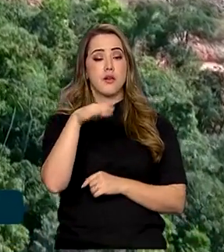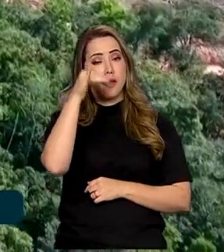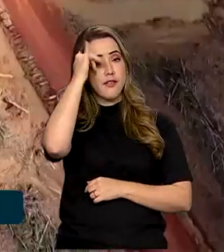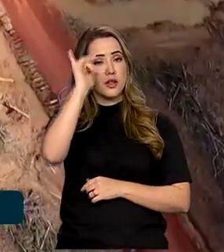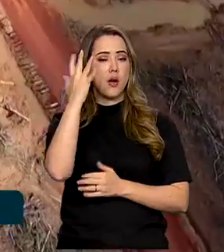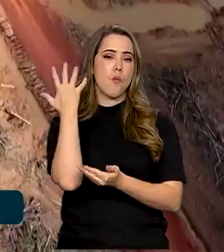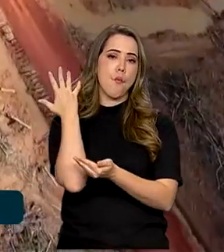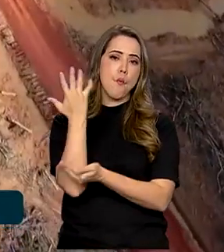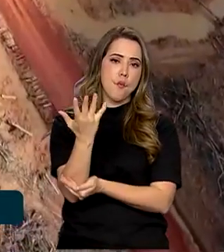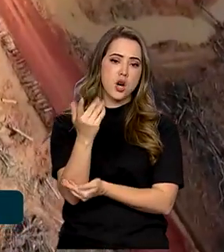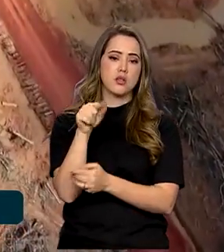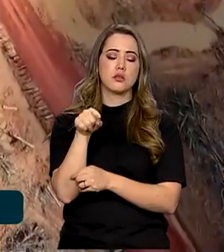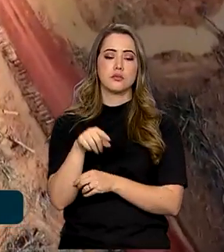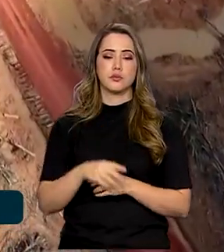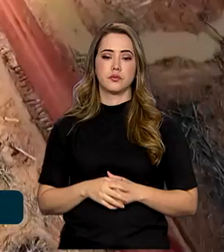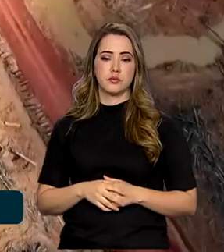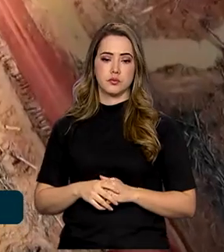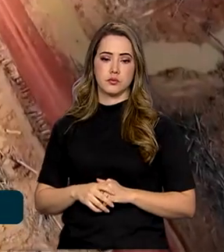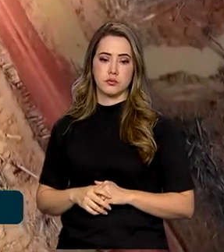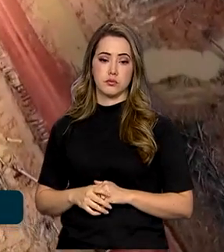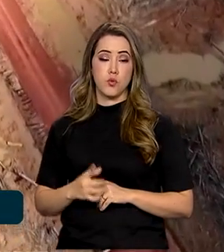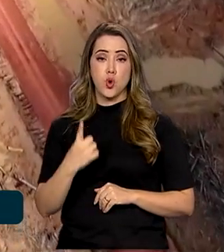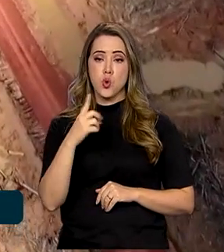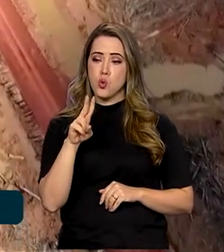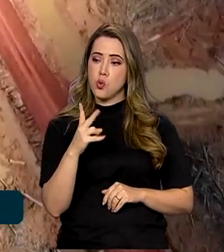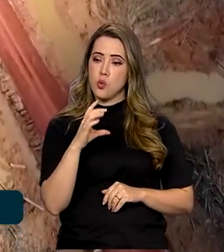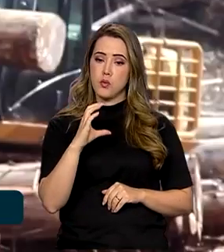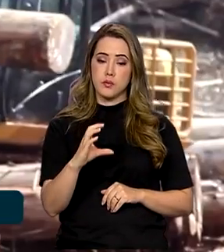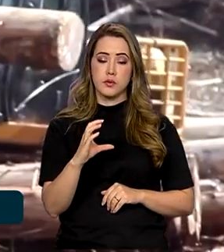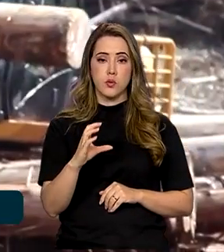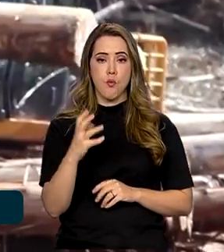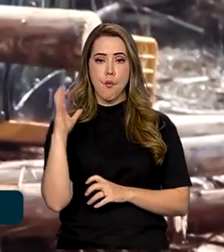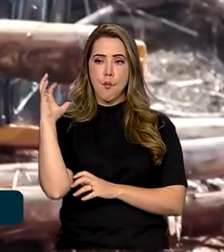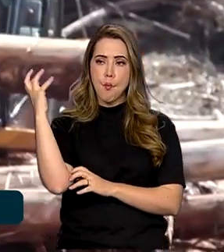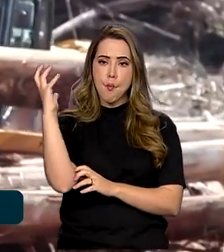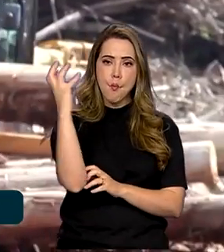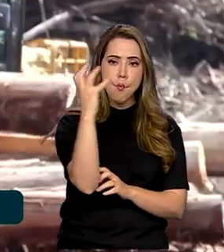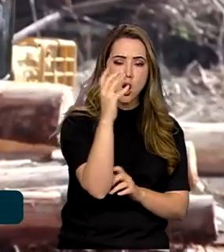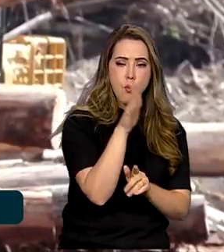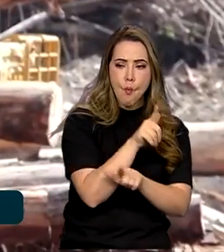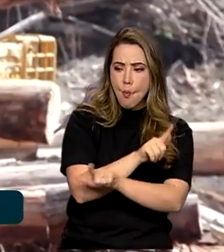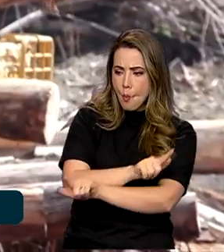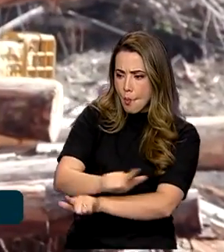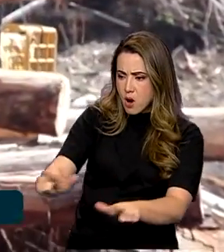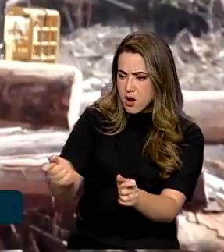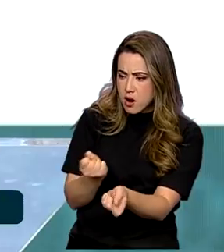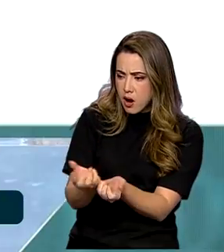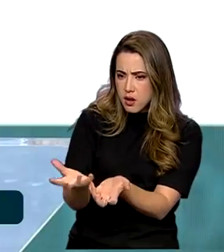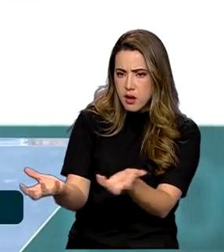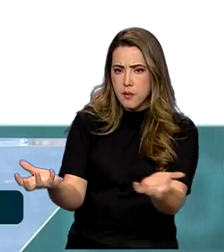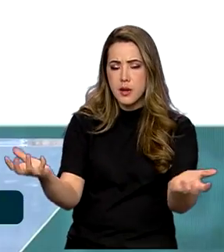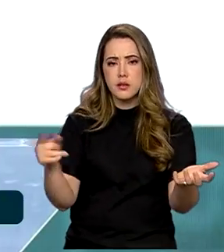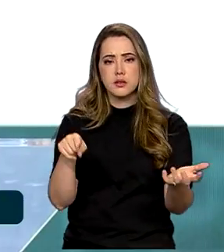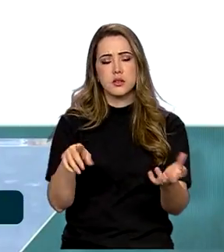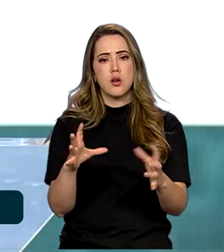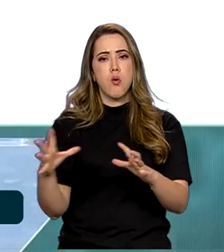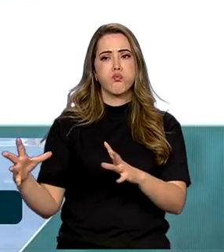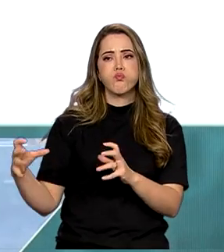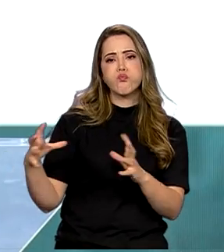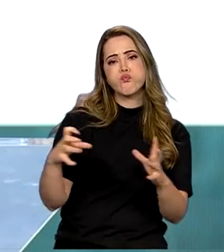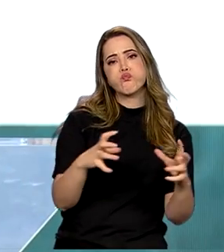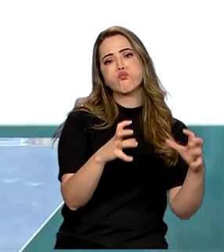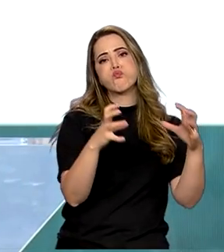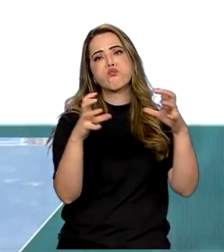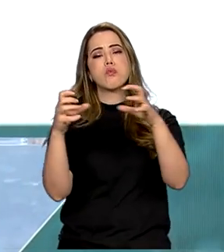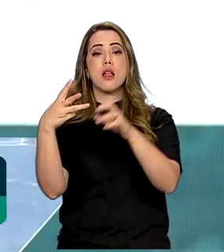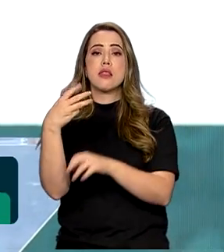desmatamento. Um hectare mata derrubada e queimada emite 300